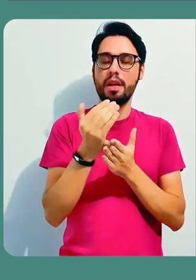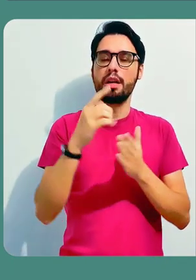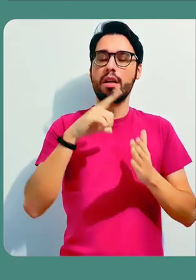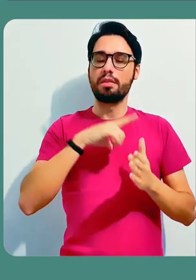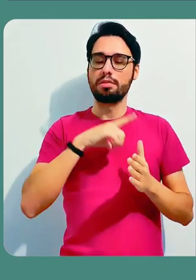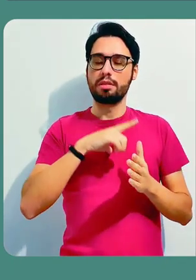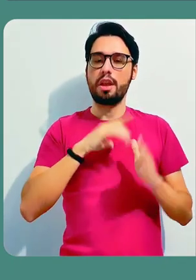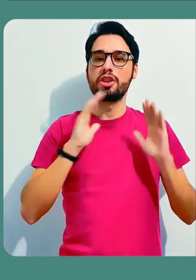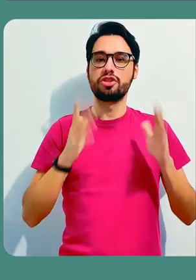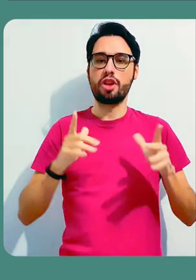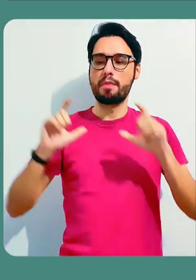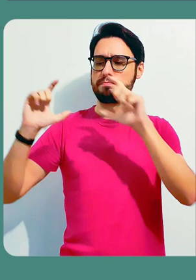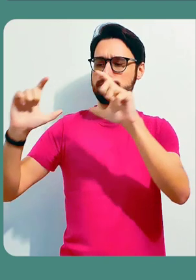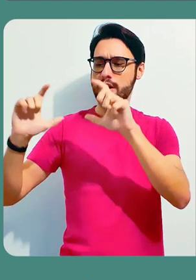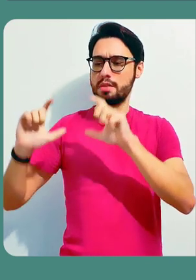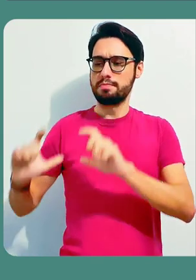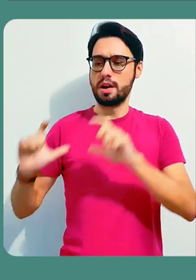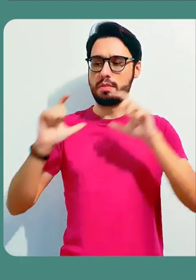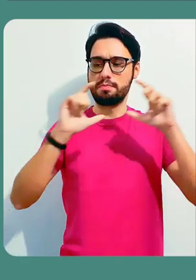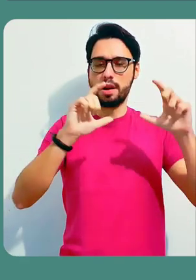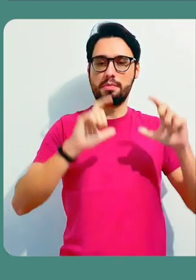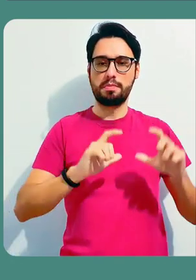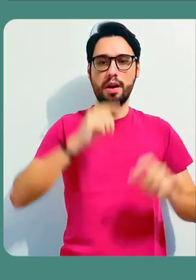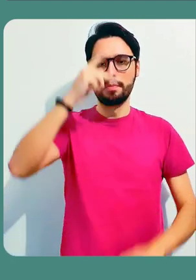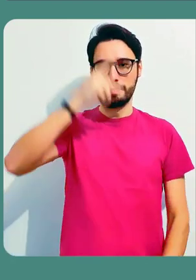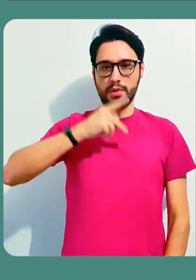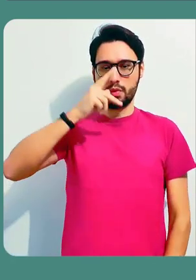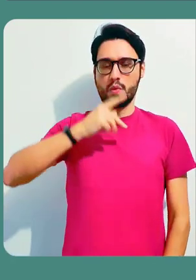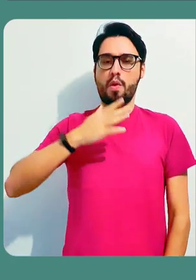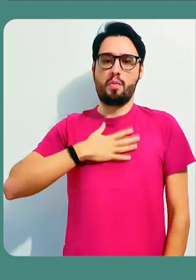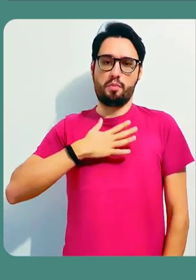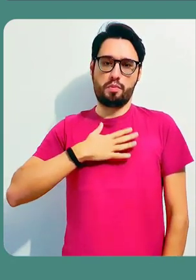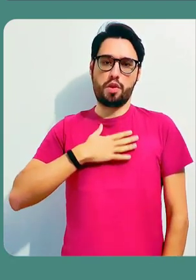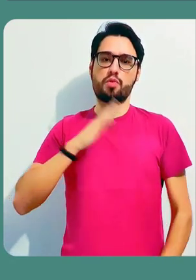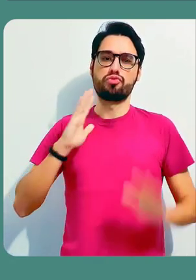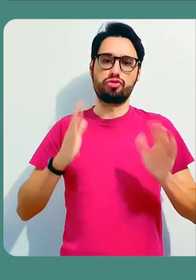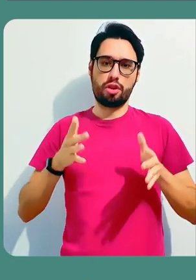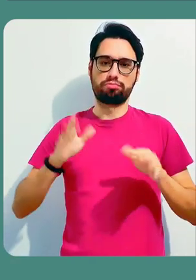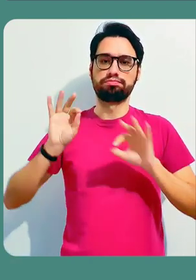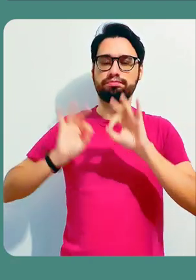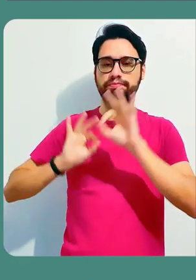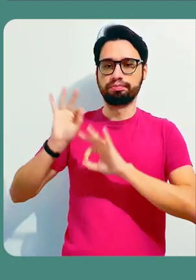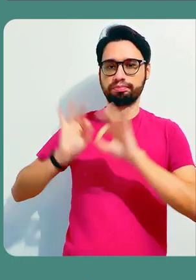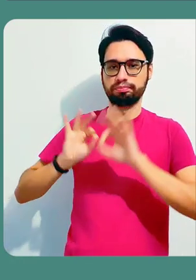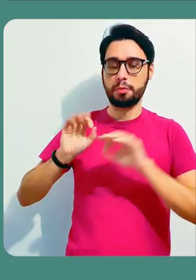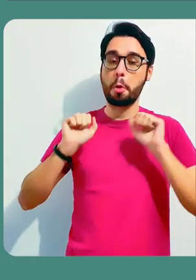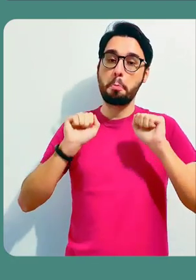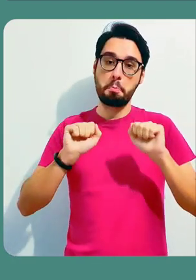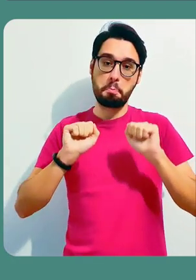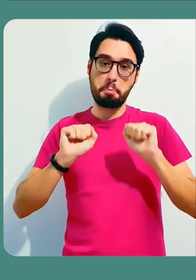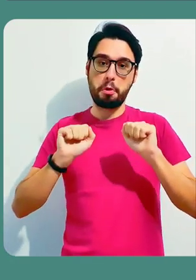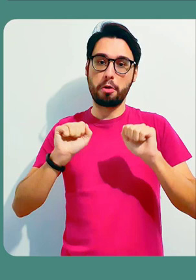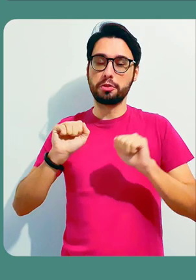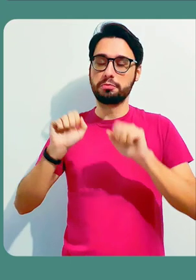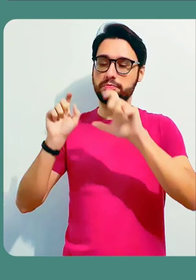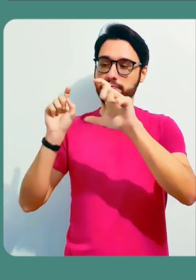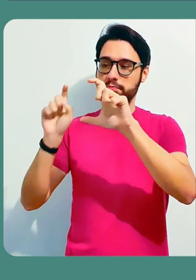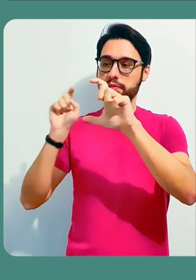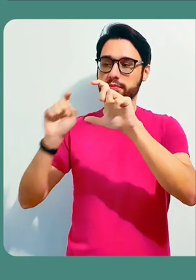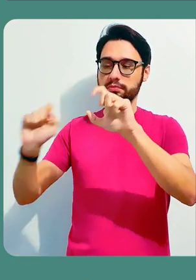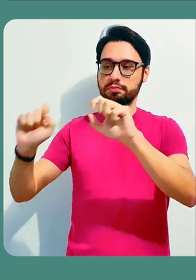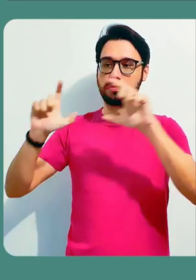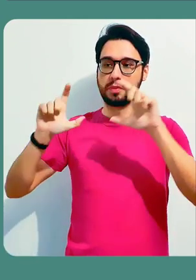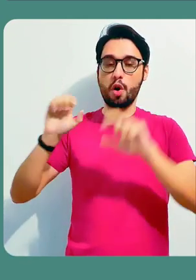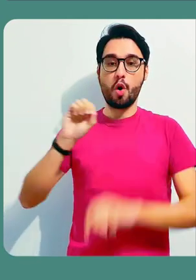Bom, essa é a minha área inicial da ferramenta Trello. Eu tenho já aqui alguns quadros pessoais de trabalhos que eu já estou